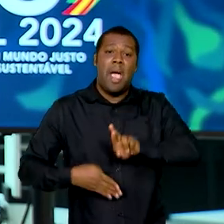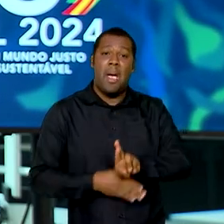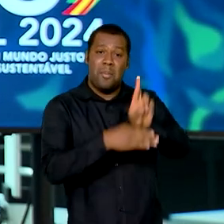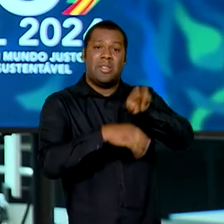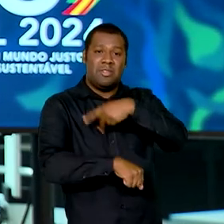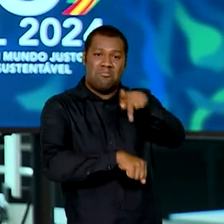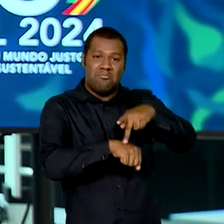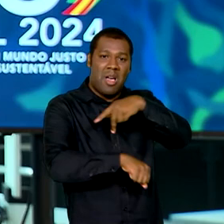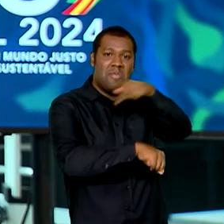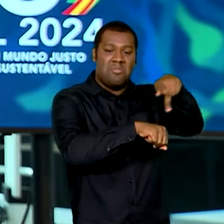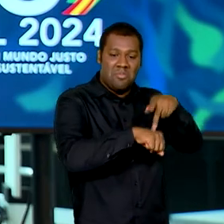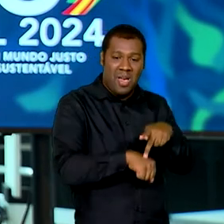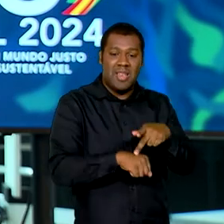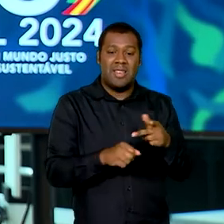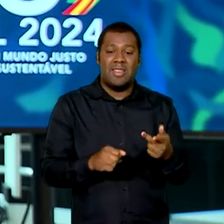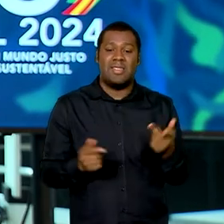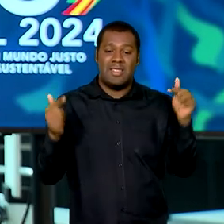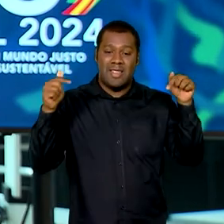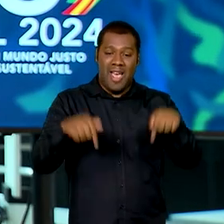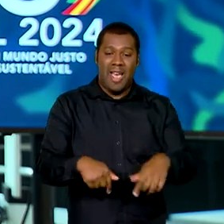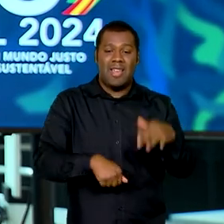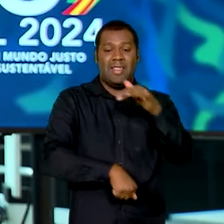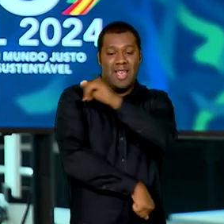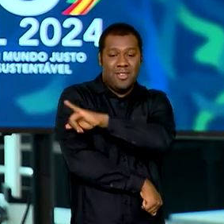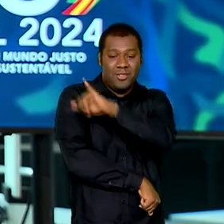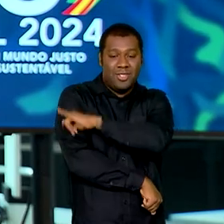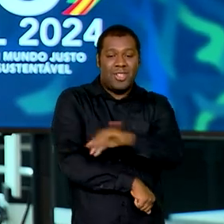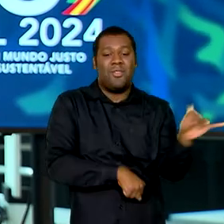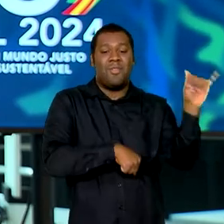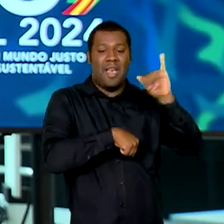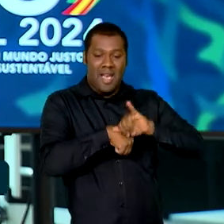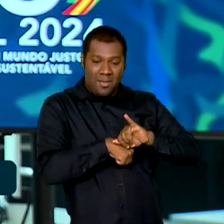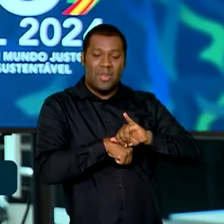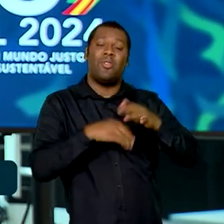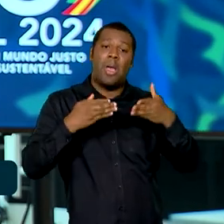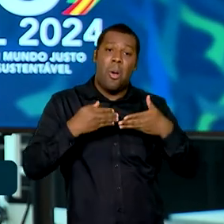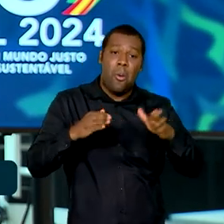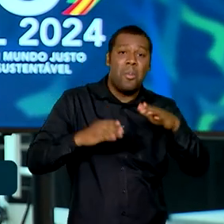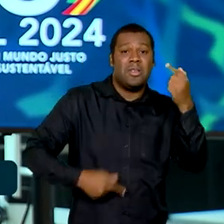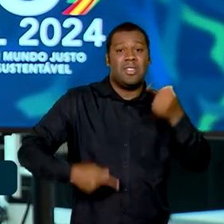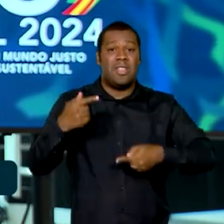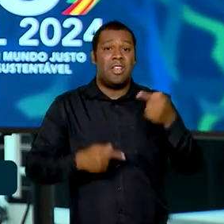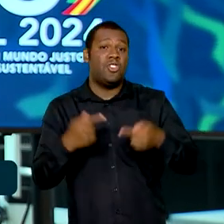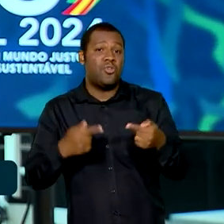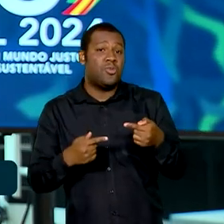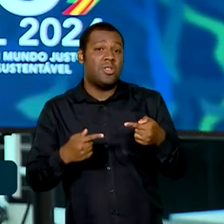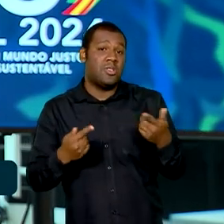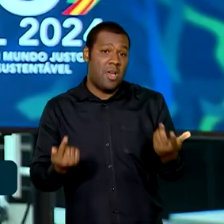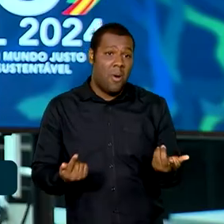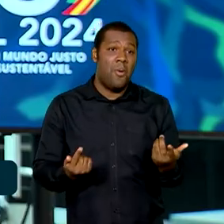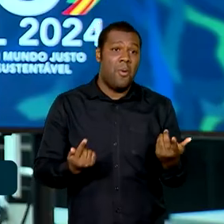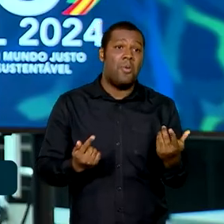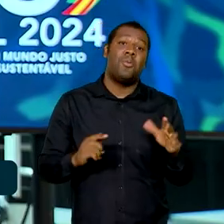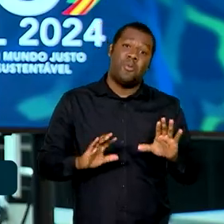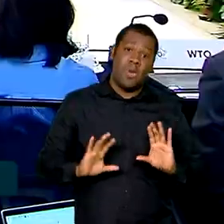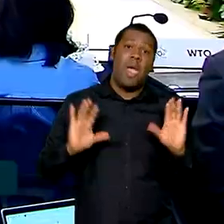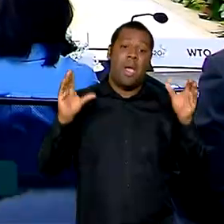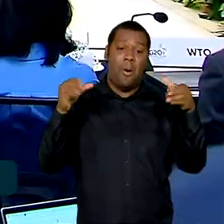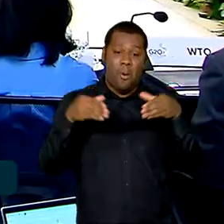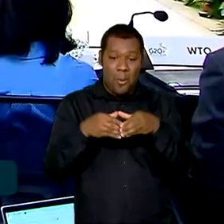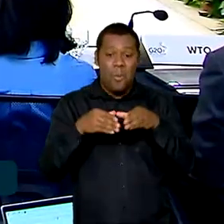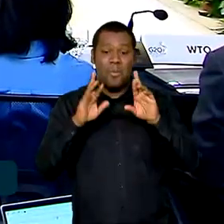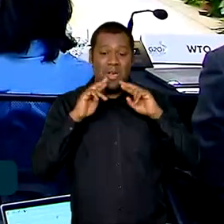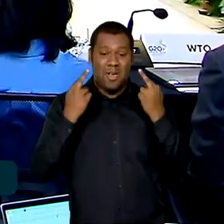países estarão no Rio de Janeiro, dando pontapé inicial nas discussões que antecedem a cúpula que acontecerá em novembro.